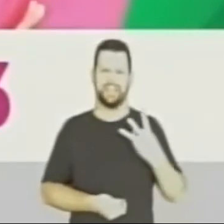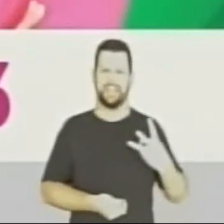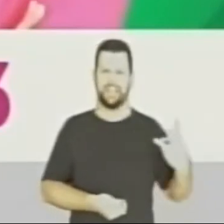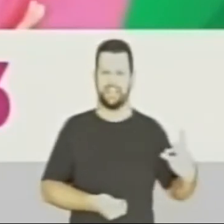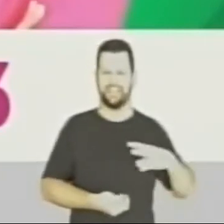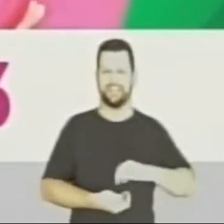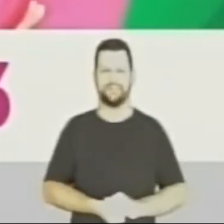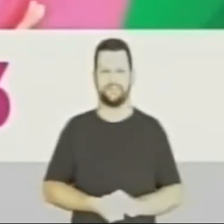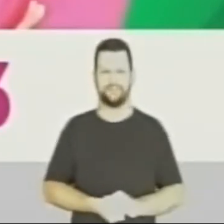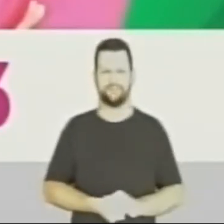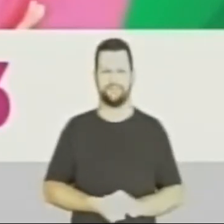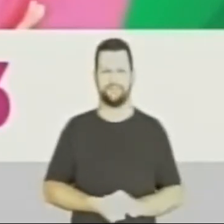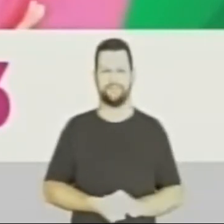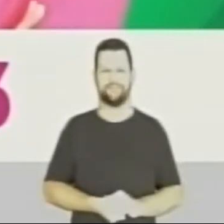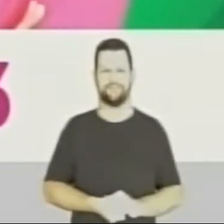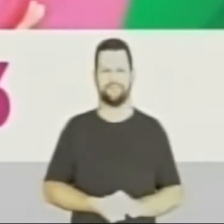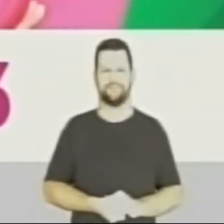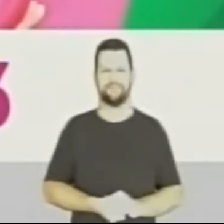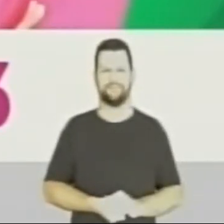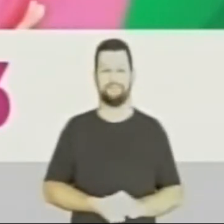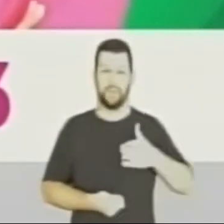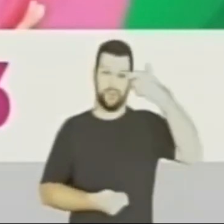Gondenberg, 43,33.